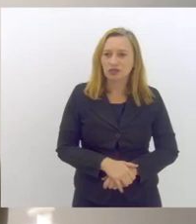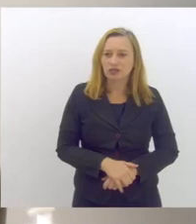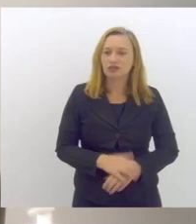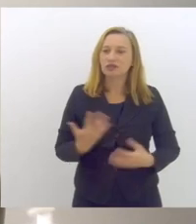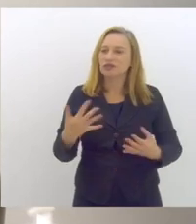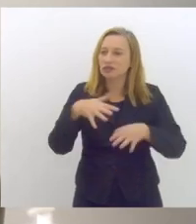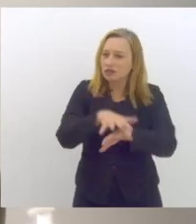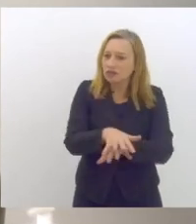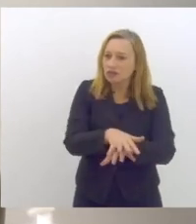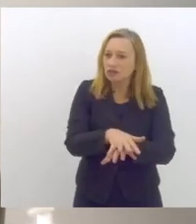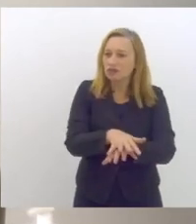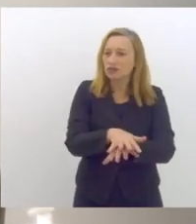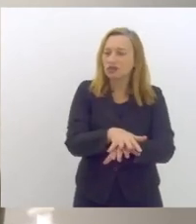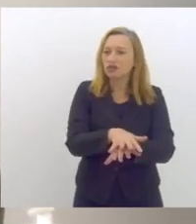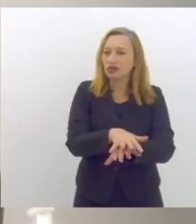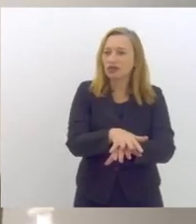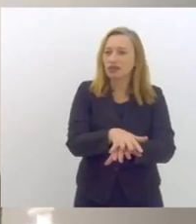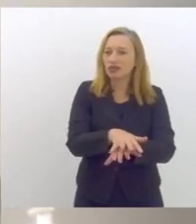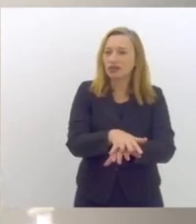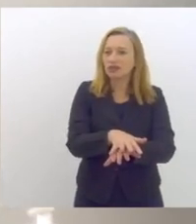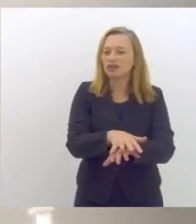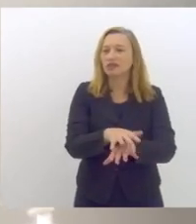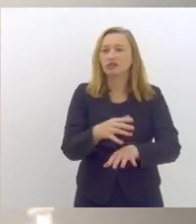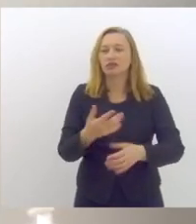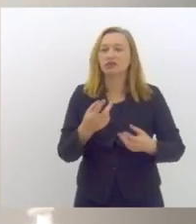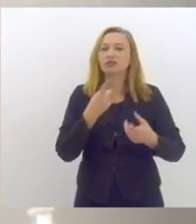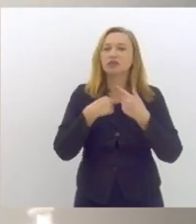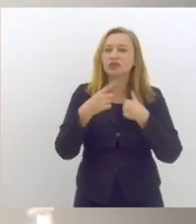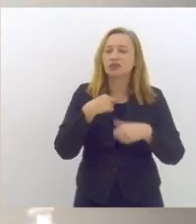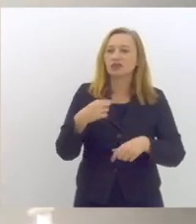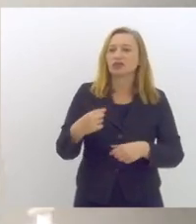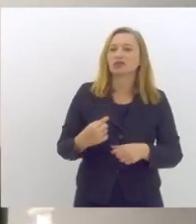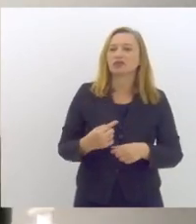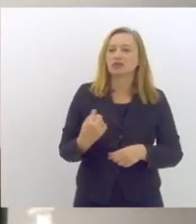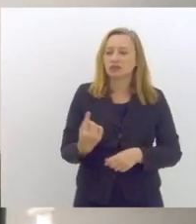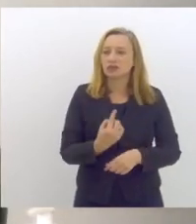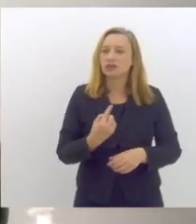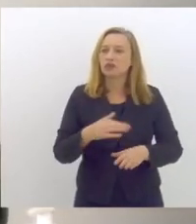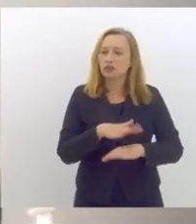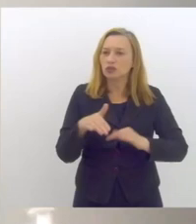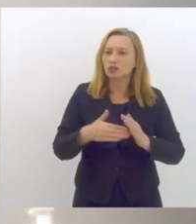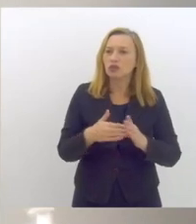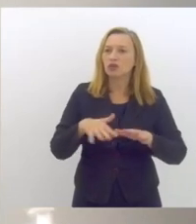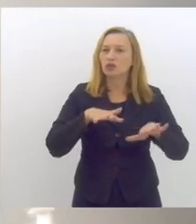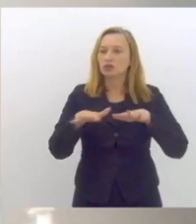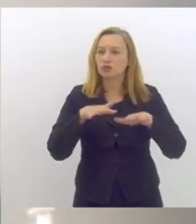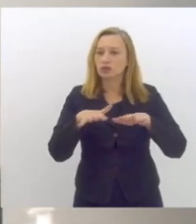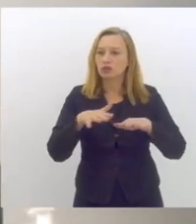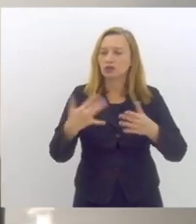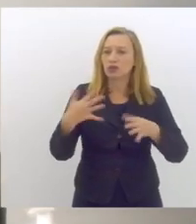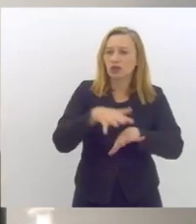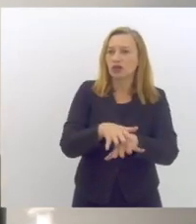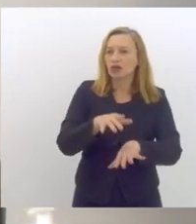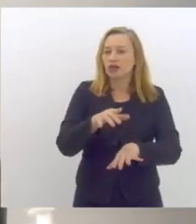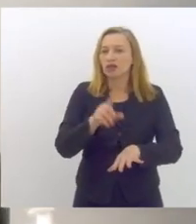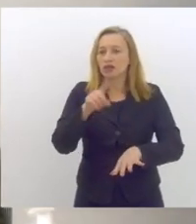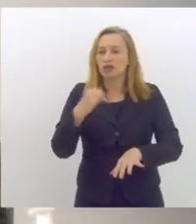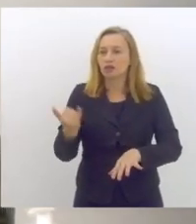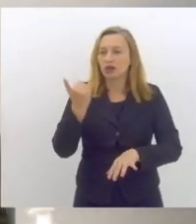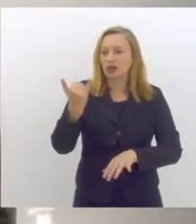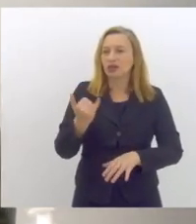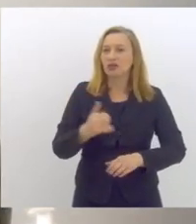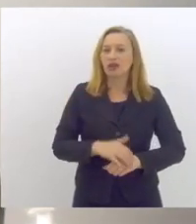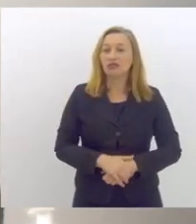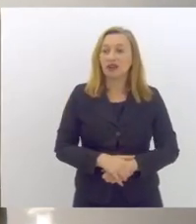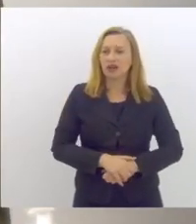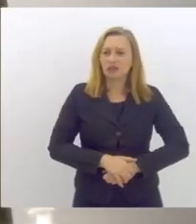inclusão é uma é uma demanda nossa e todo o movimento de inclusão que é muito importante eu vou passar a palavra